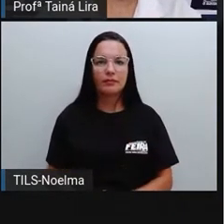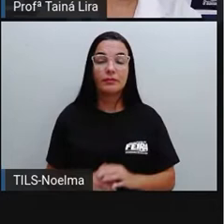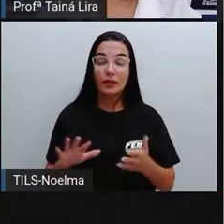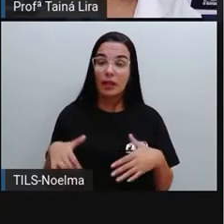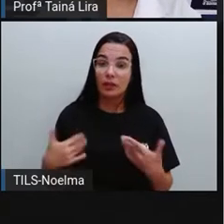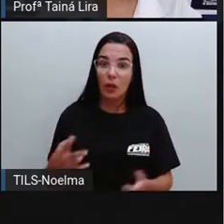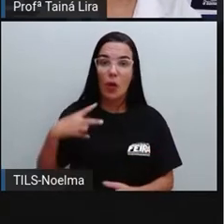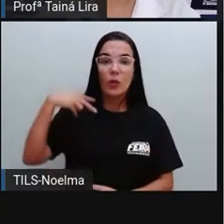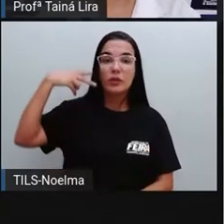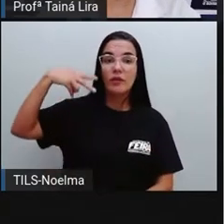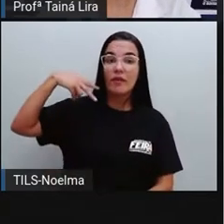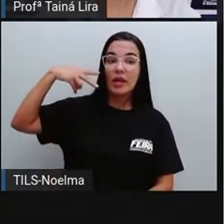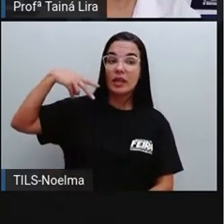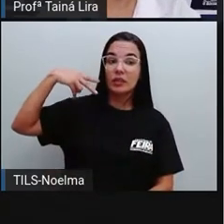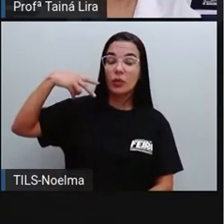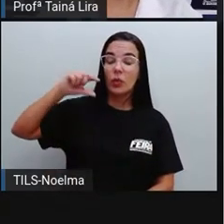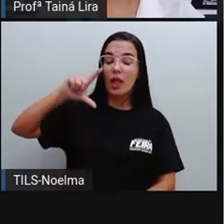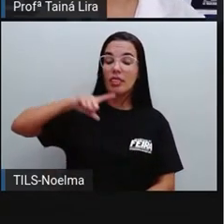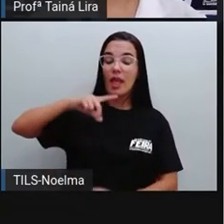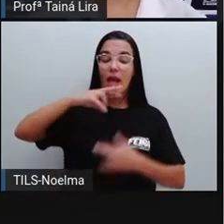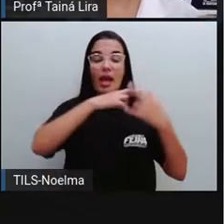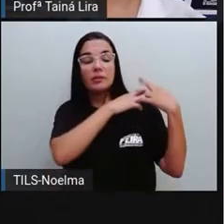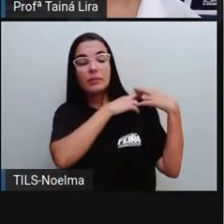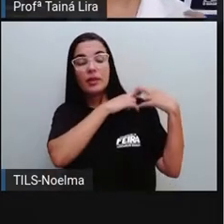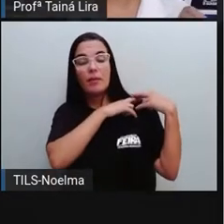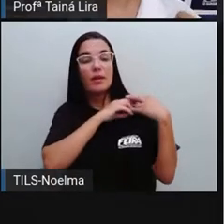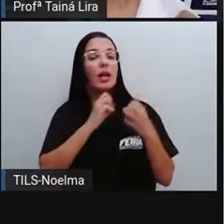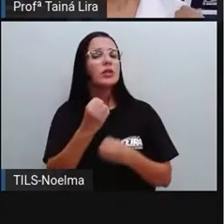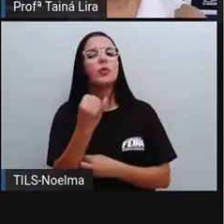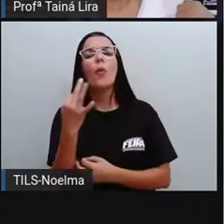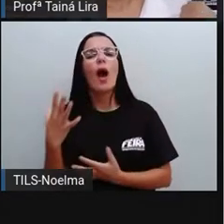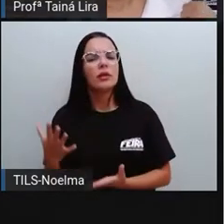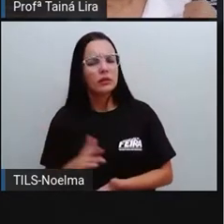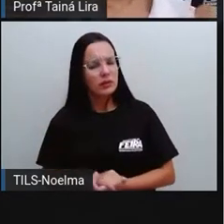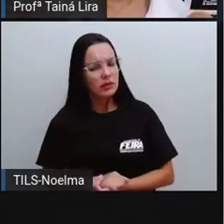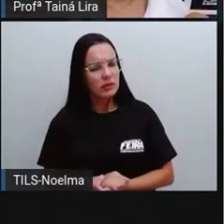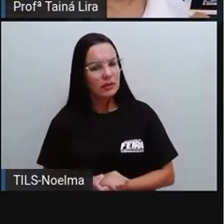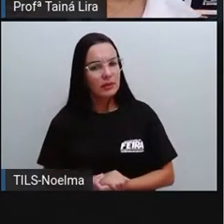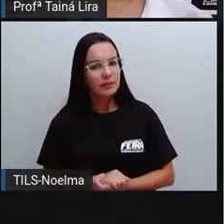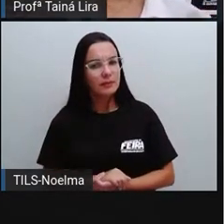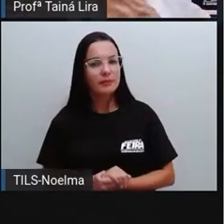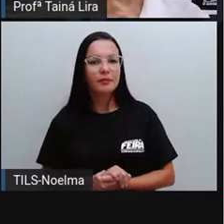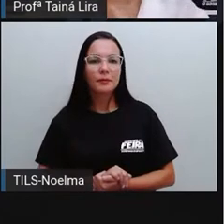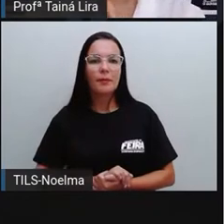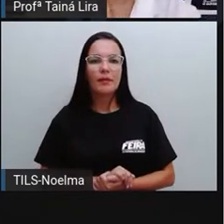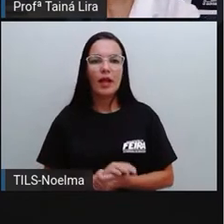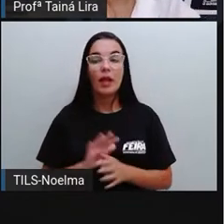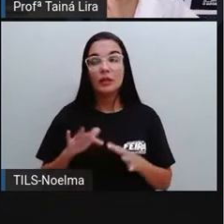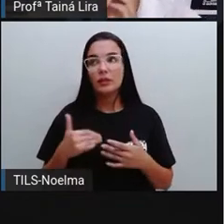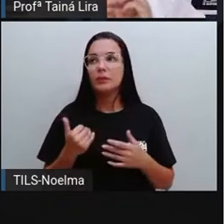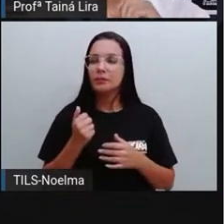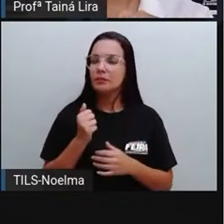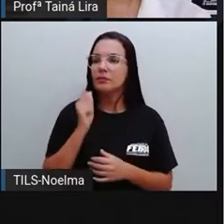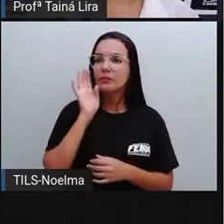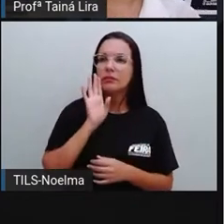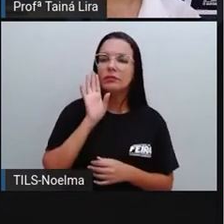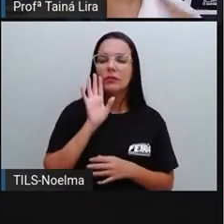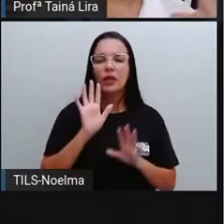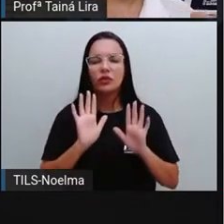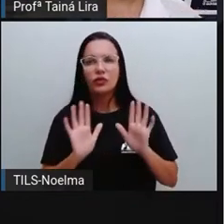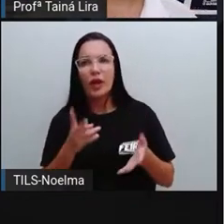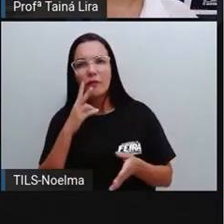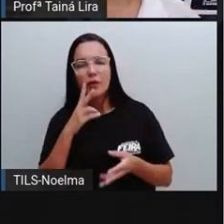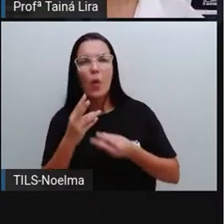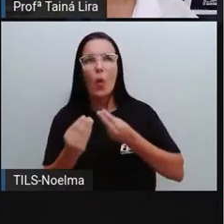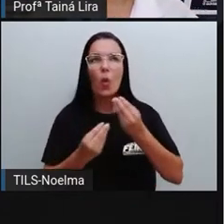Os vereadores e suas responsabilidades. Pronto. Tudo bem, agora a gente já viu, né, como foi que surgiu a